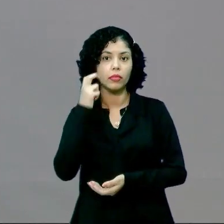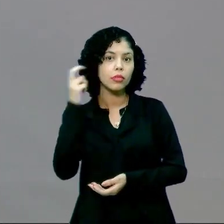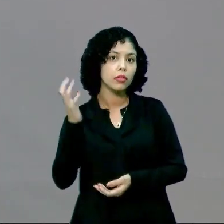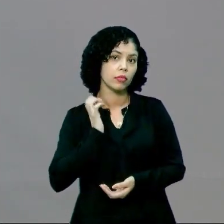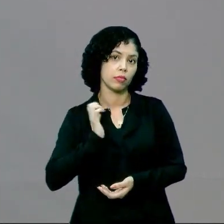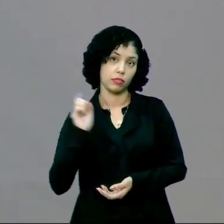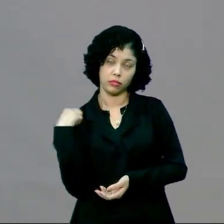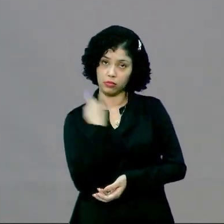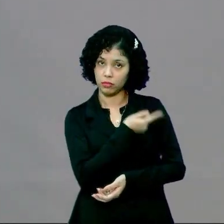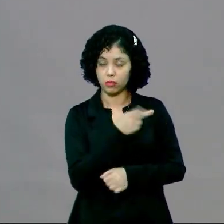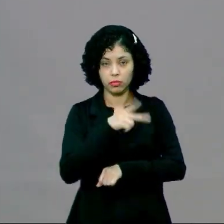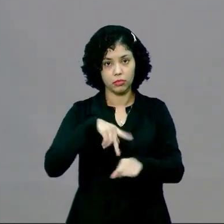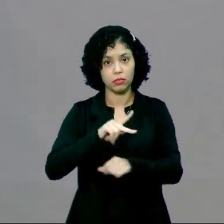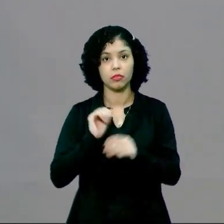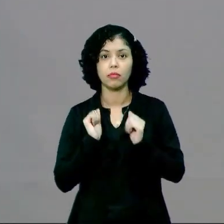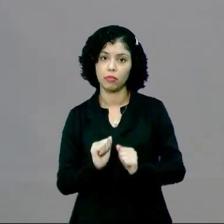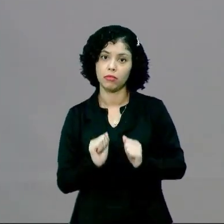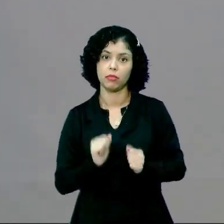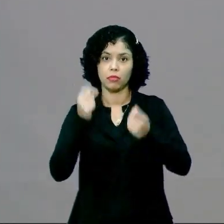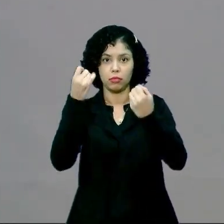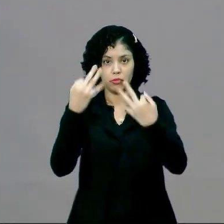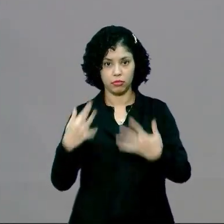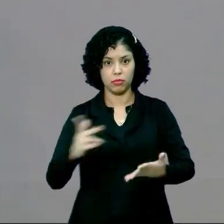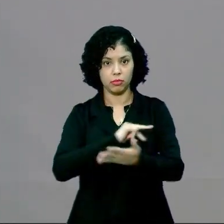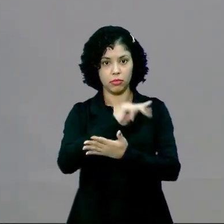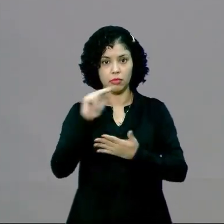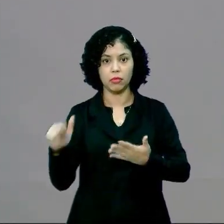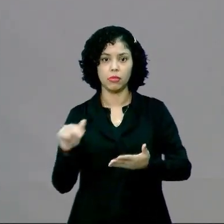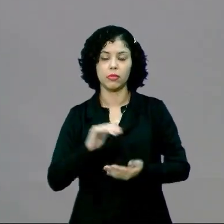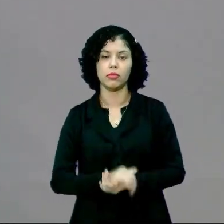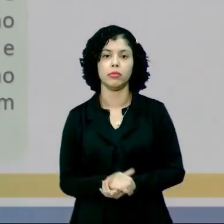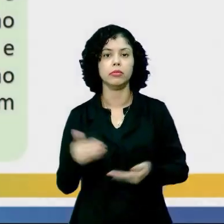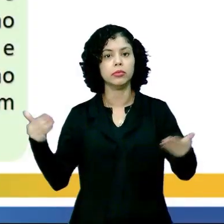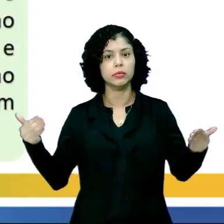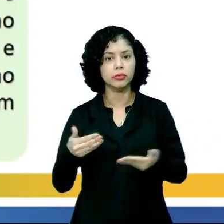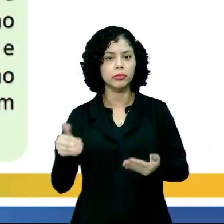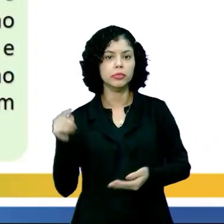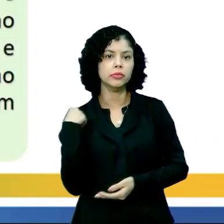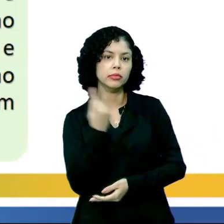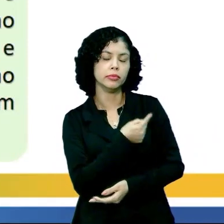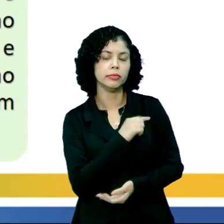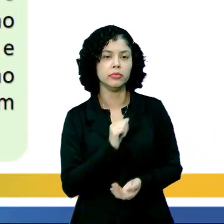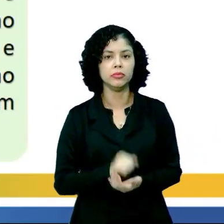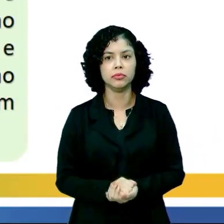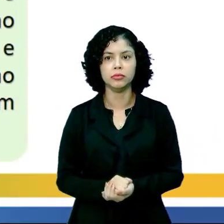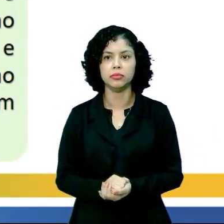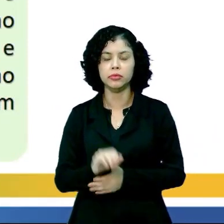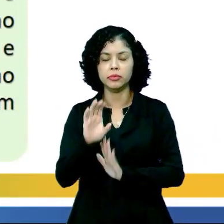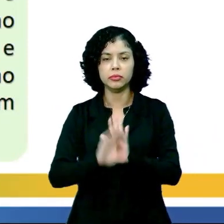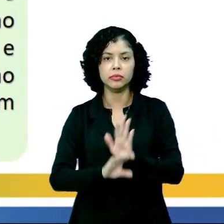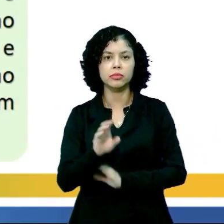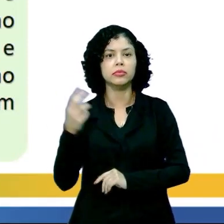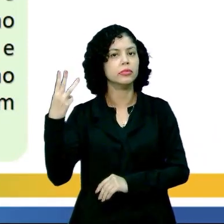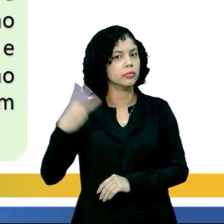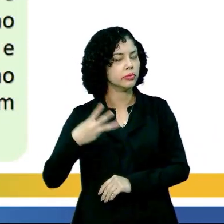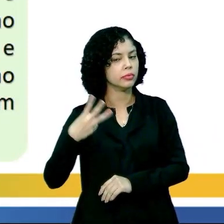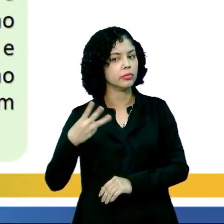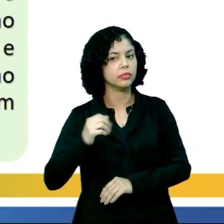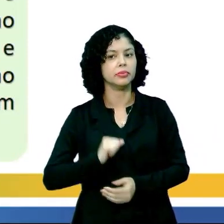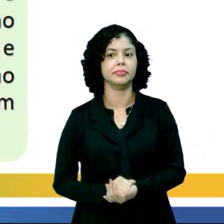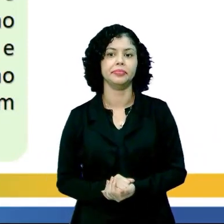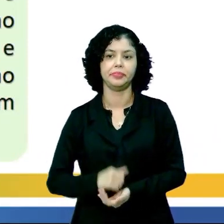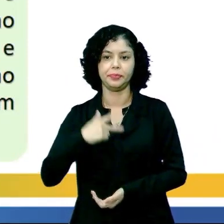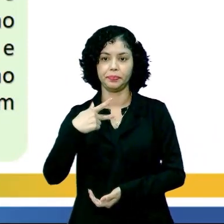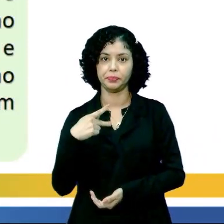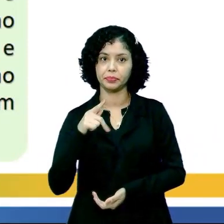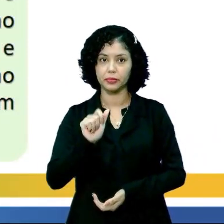muito rica no nosso país, por isso nós podemos contar com inúmeros núcleos. Agora que a gente já entendeu esse conceito, vamos para o terceiro conceito